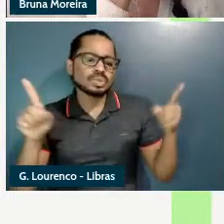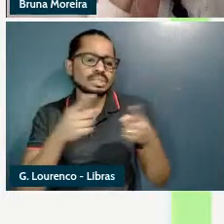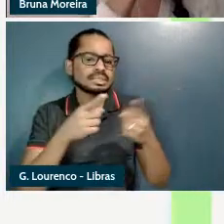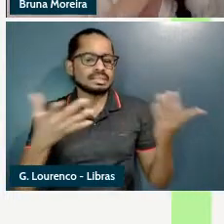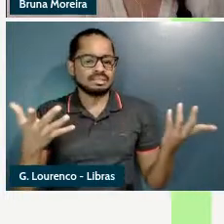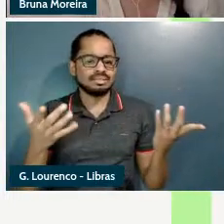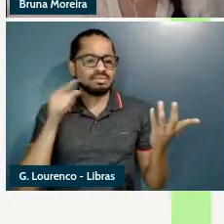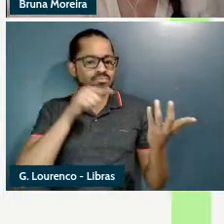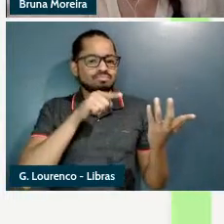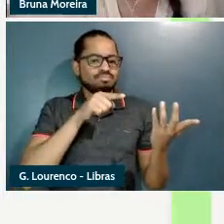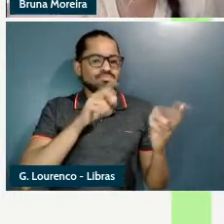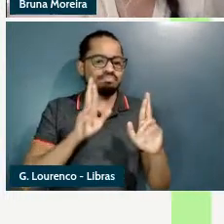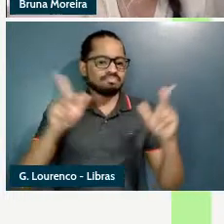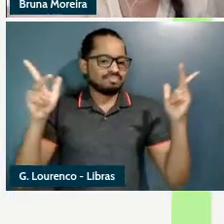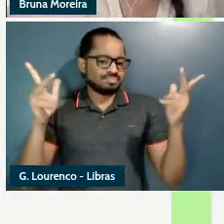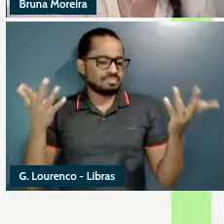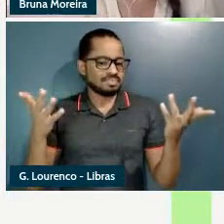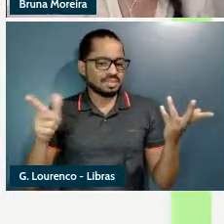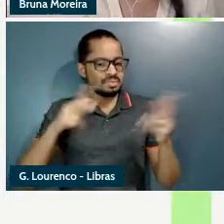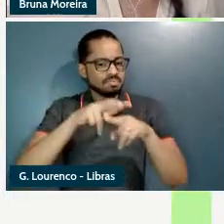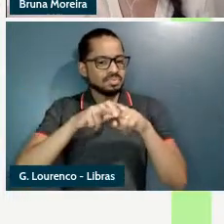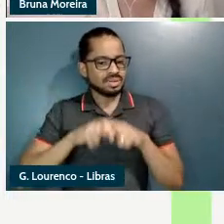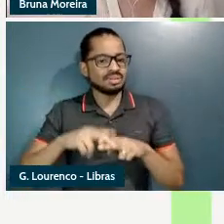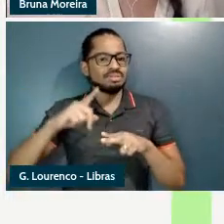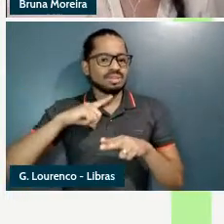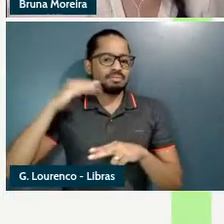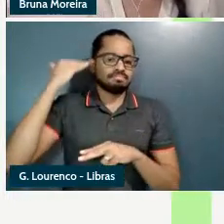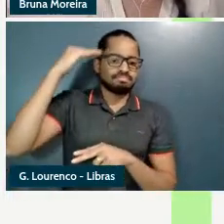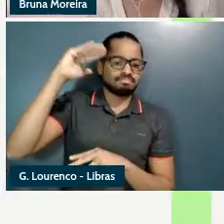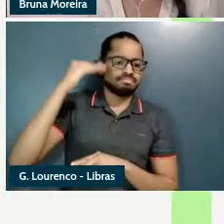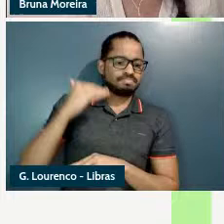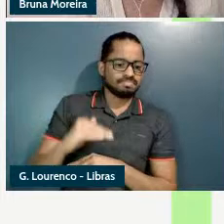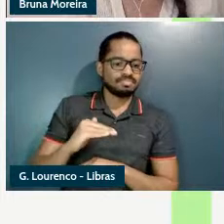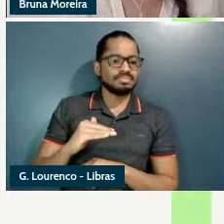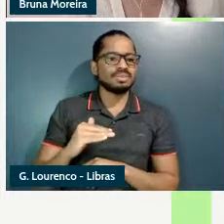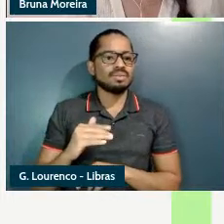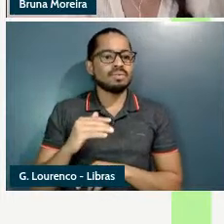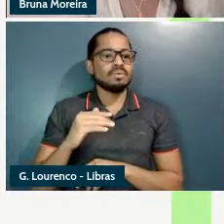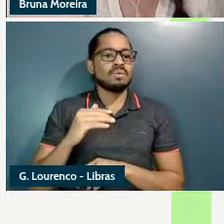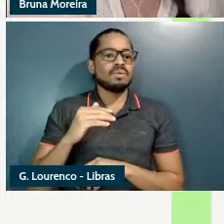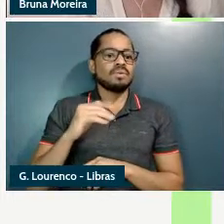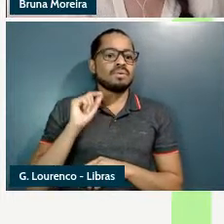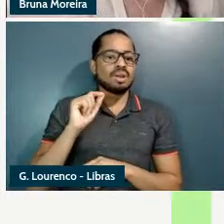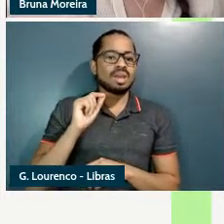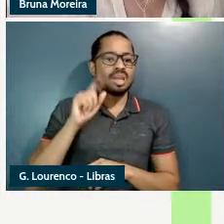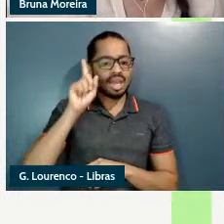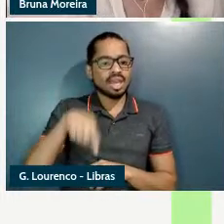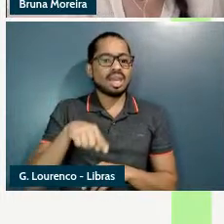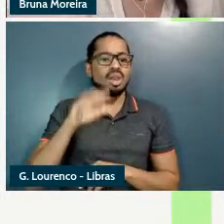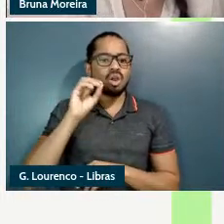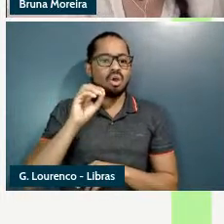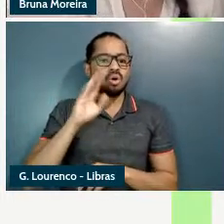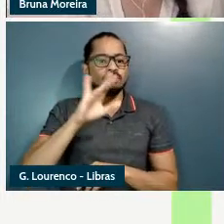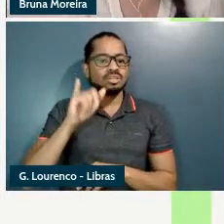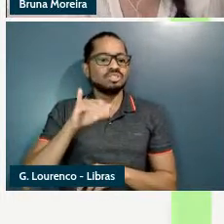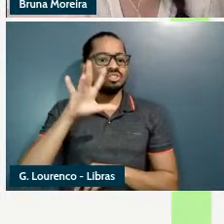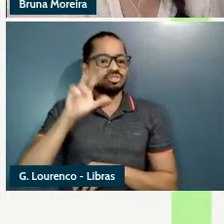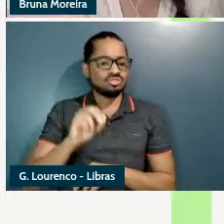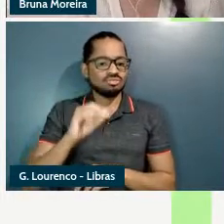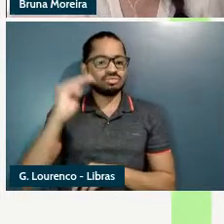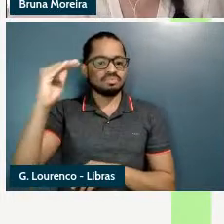então eu tenho aqui a diferença entre um predicado subjetivo e um predicado objetivo e como eu vou analisar isso eu vou dizer que